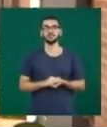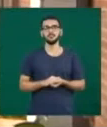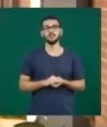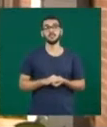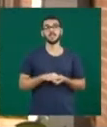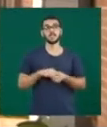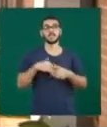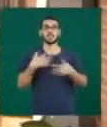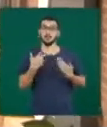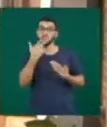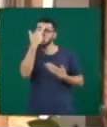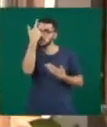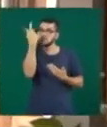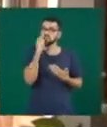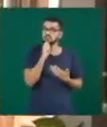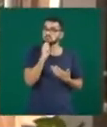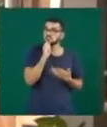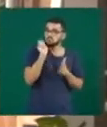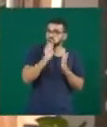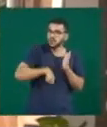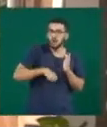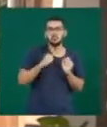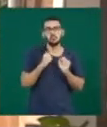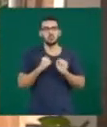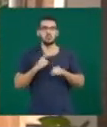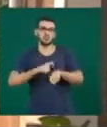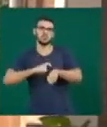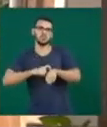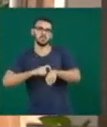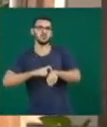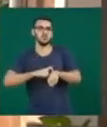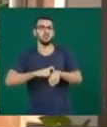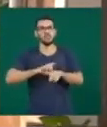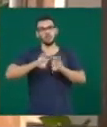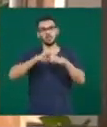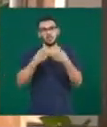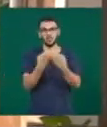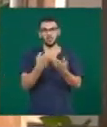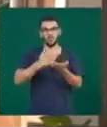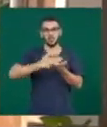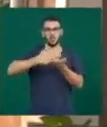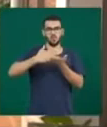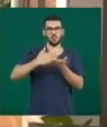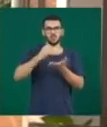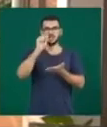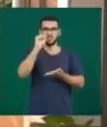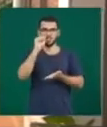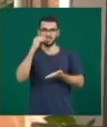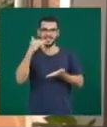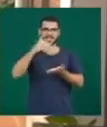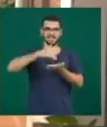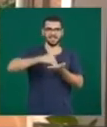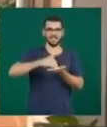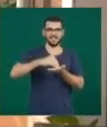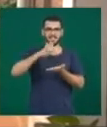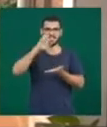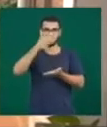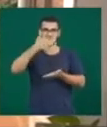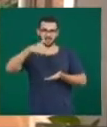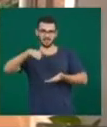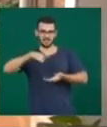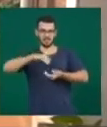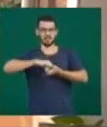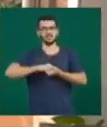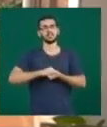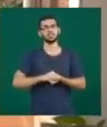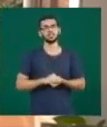não se inscreveu, é possível se inscrever no próprio dia do evento, que ele começa às 8 e vai até às 17h30, no Auditório 5OH do Campo